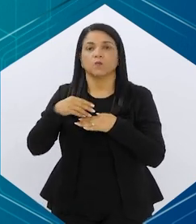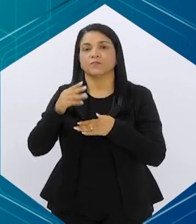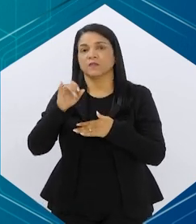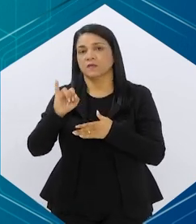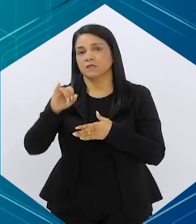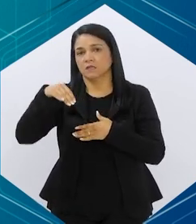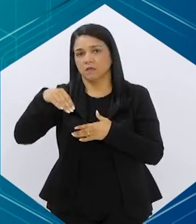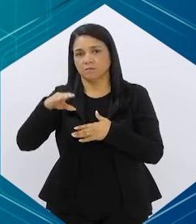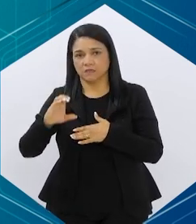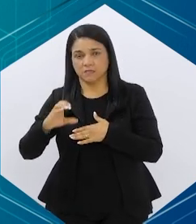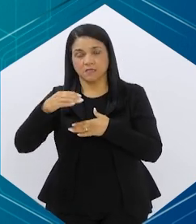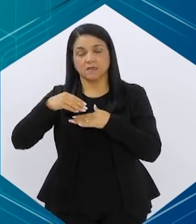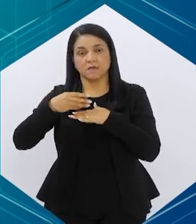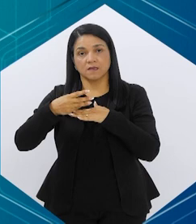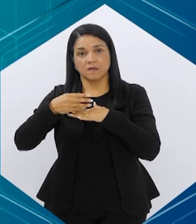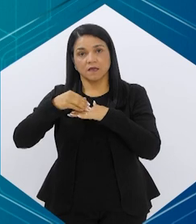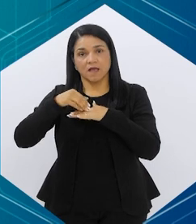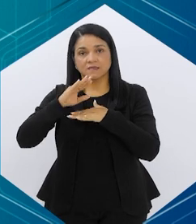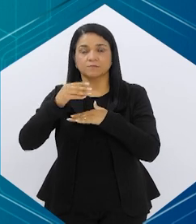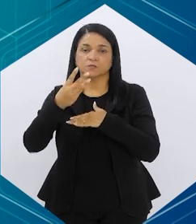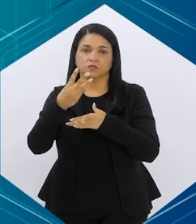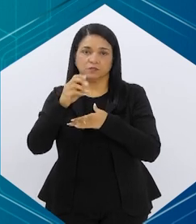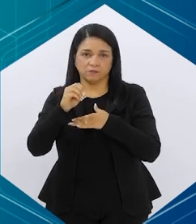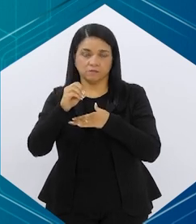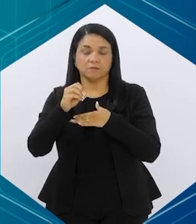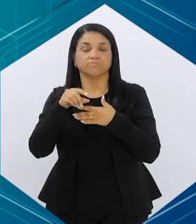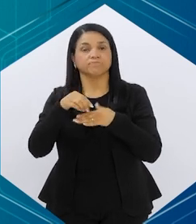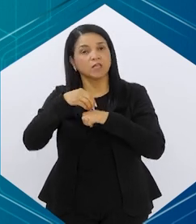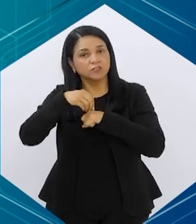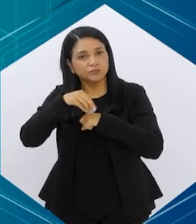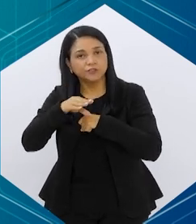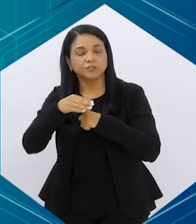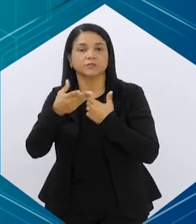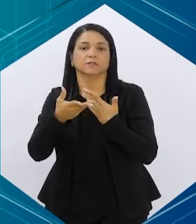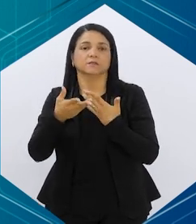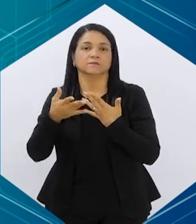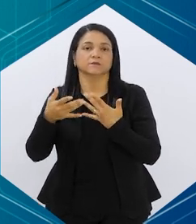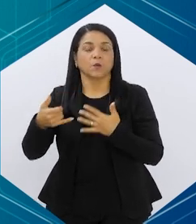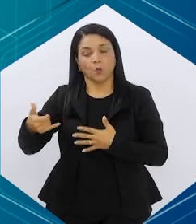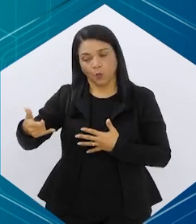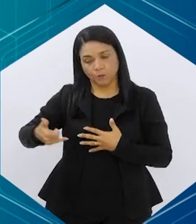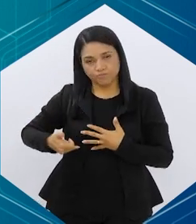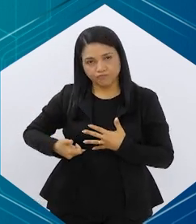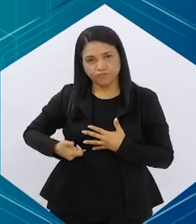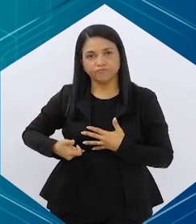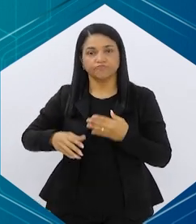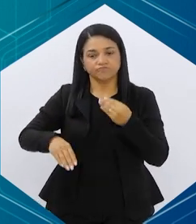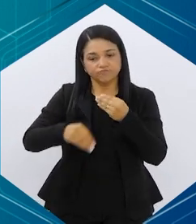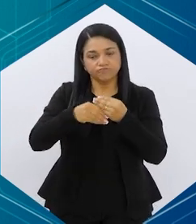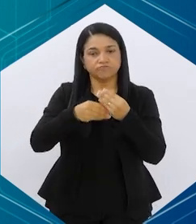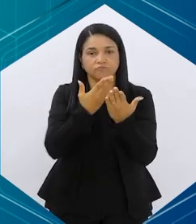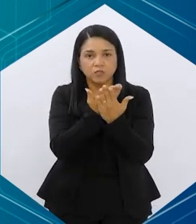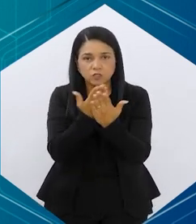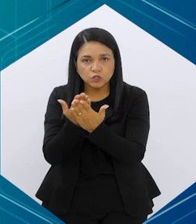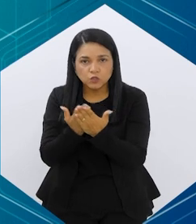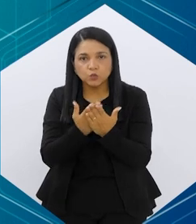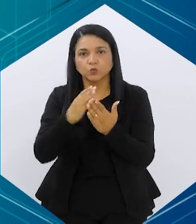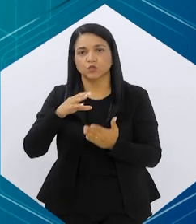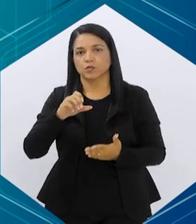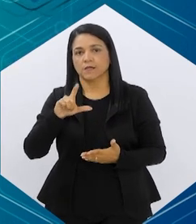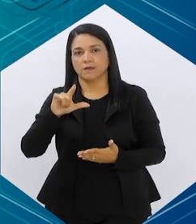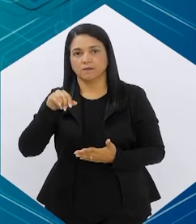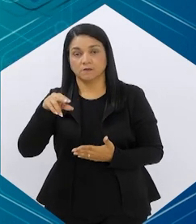de 30. Então, essa é a indicação de gula de todas as medicações que foram que foram incluídos nos seus estudos clínicos.